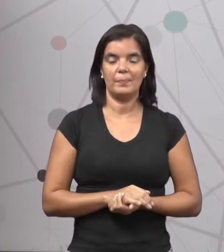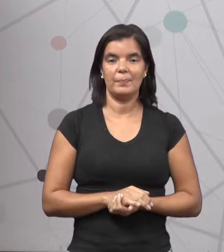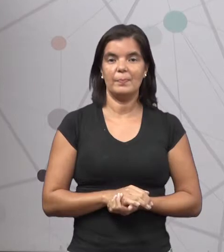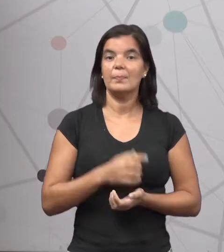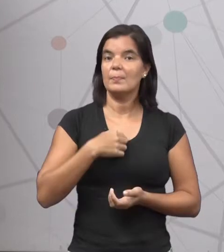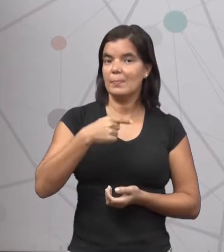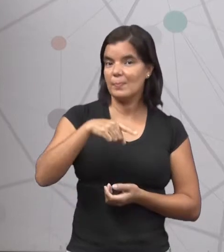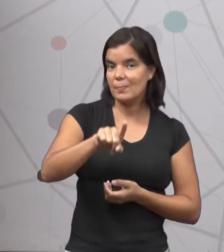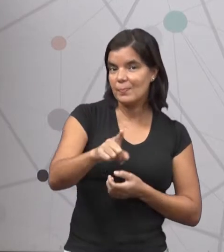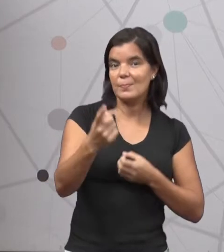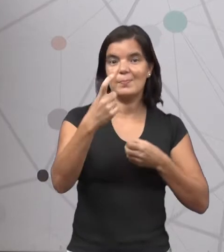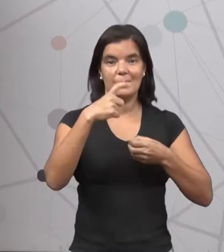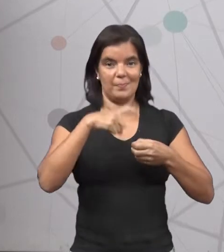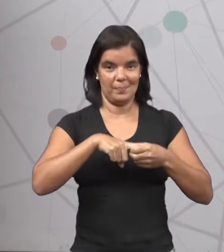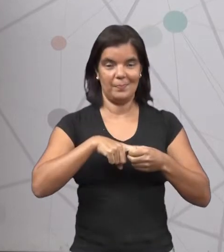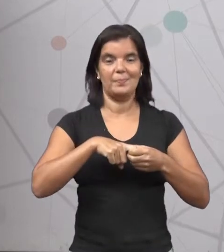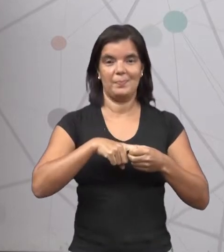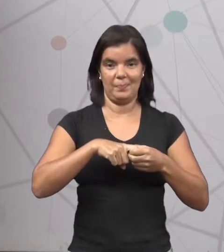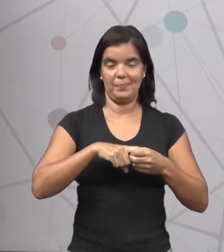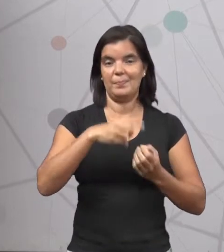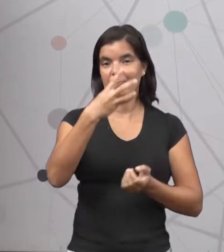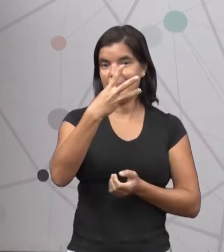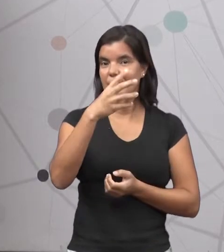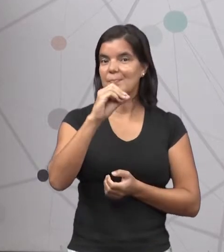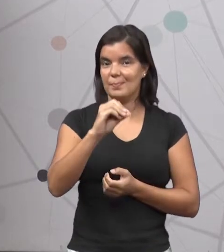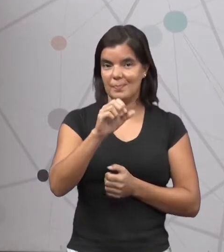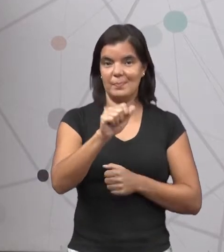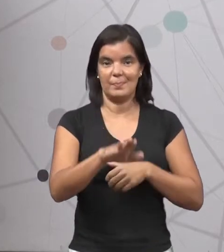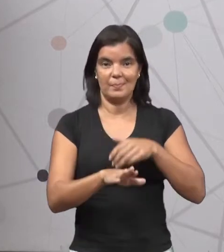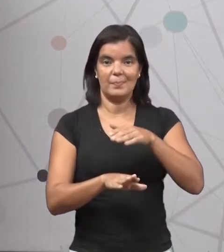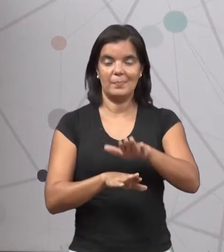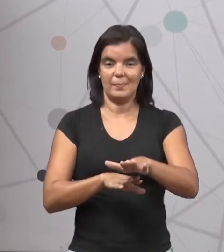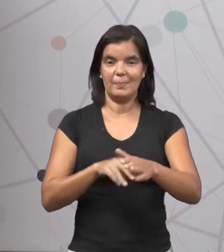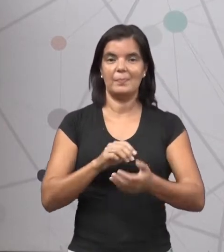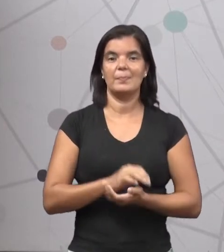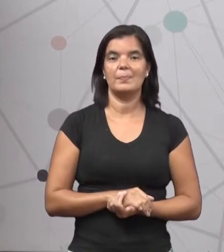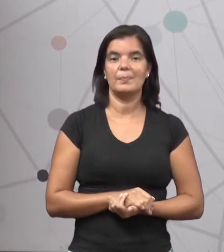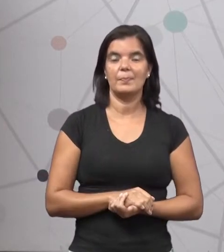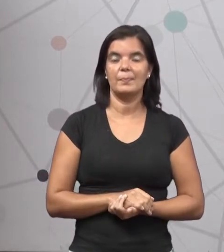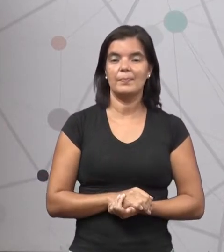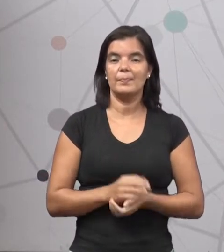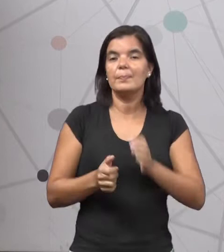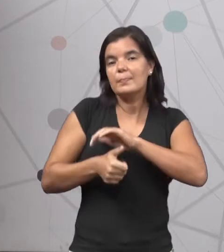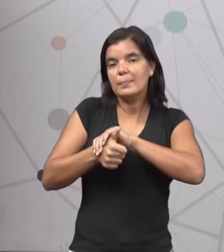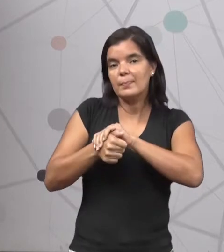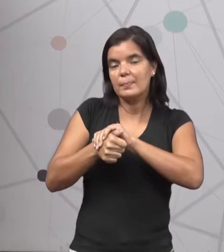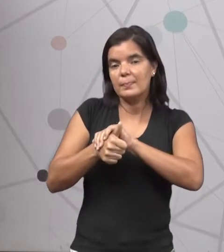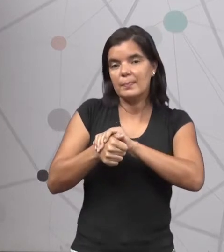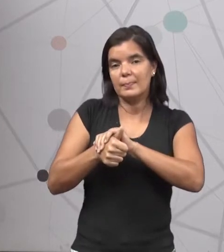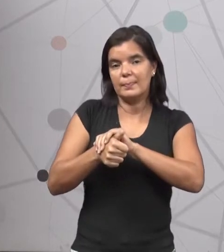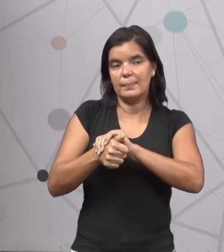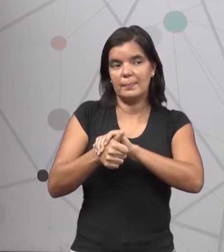foi e voltou na pista e deu 30 passos. E a tartaruga?